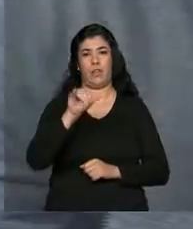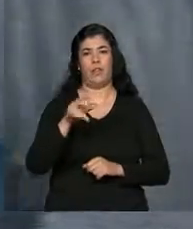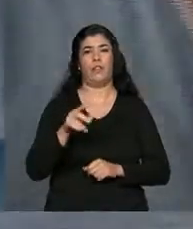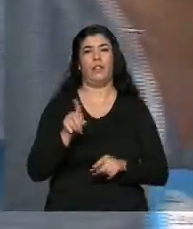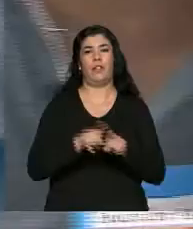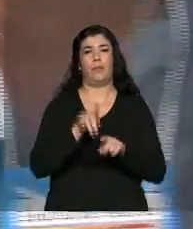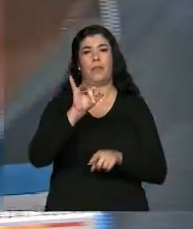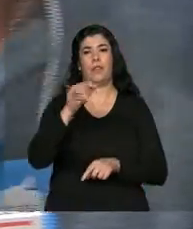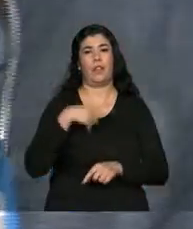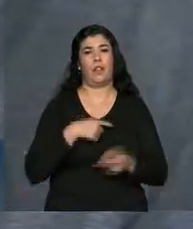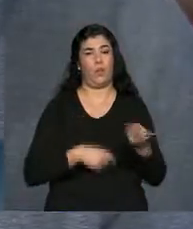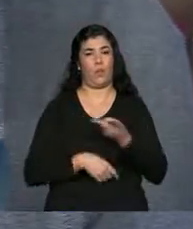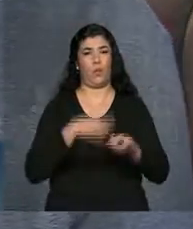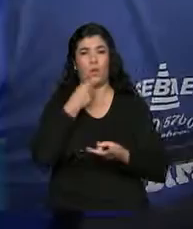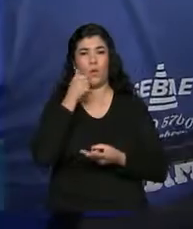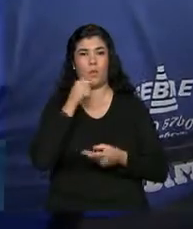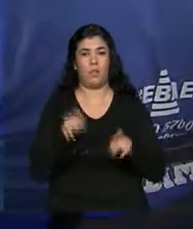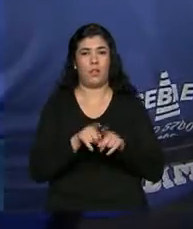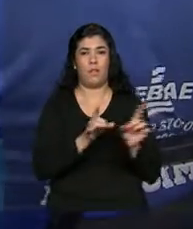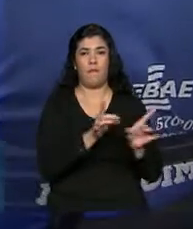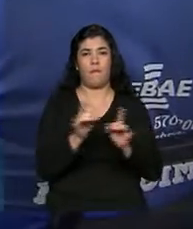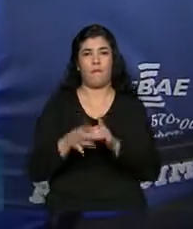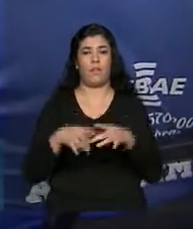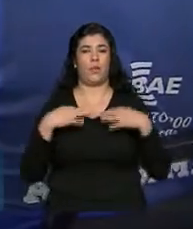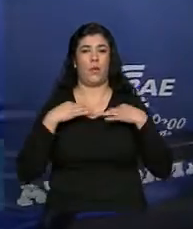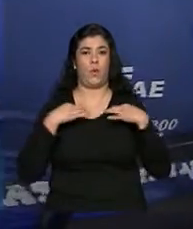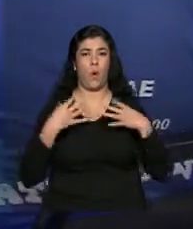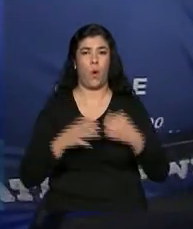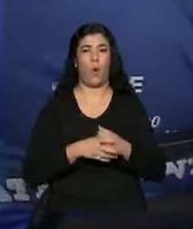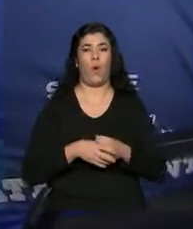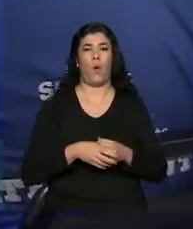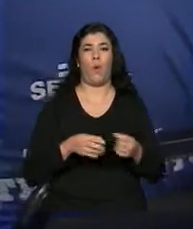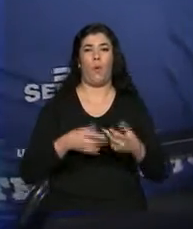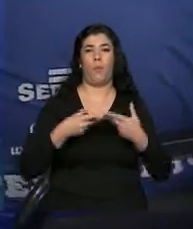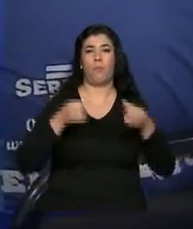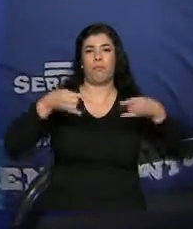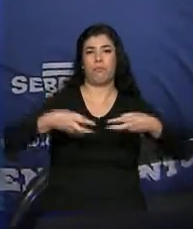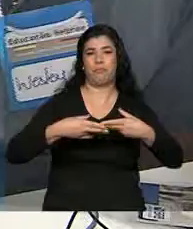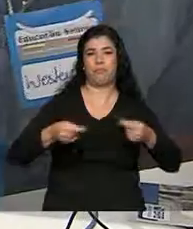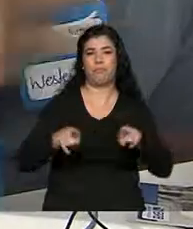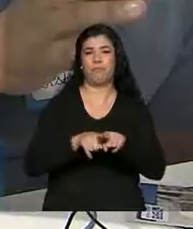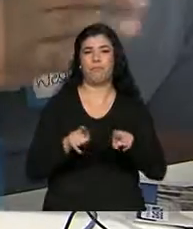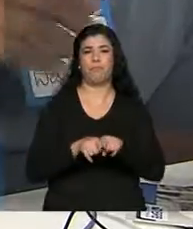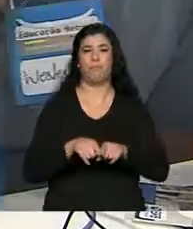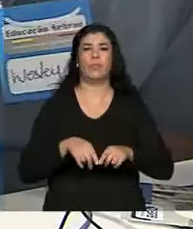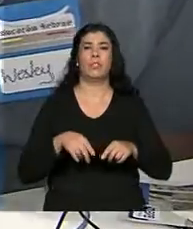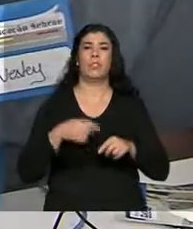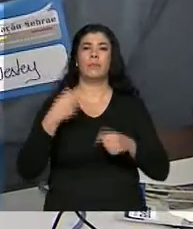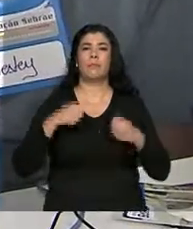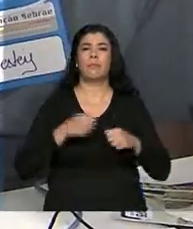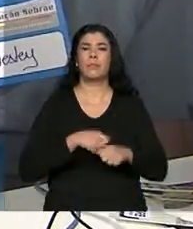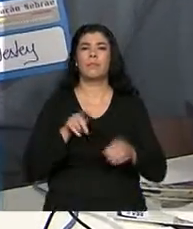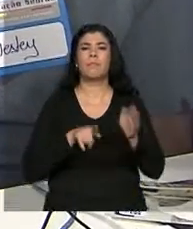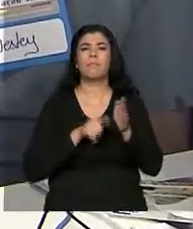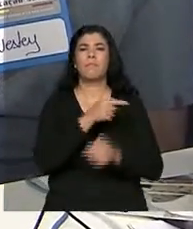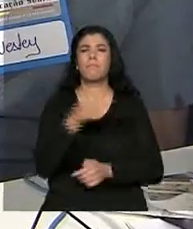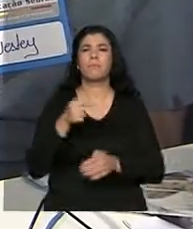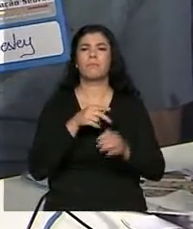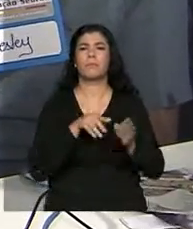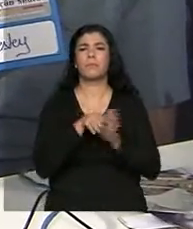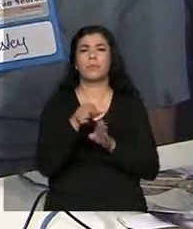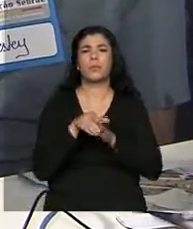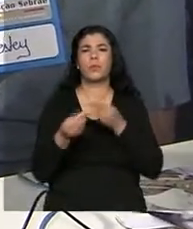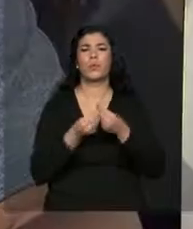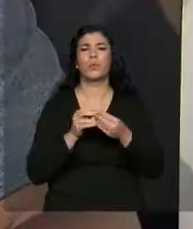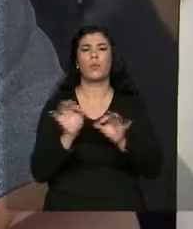já trabalha vendendo roupas de cama e banho, buscou atendimento na Semana do Empreendedor para saber como formalizar o